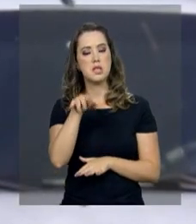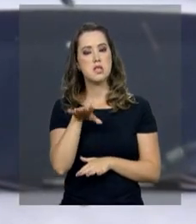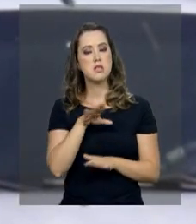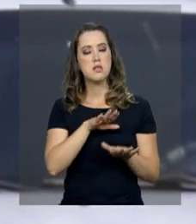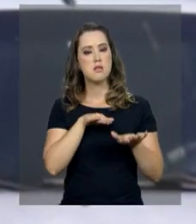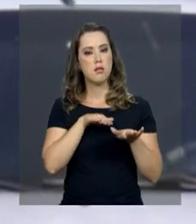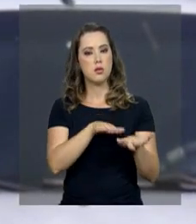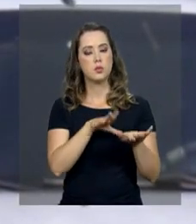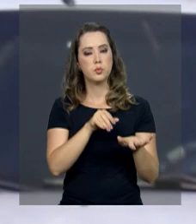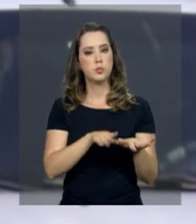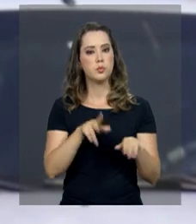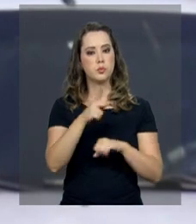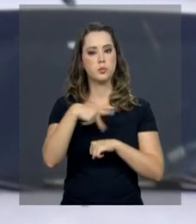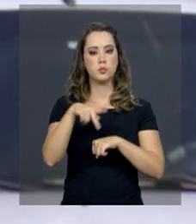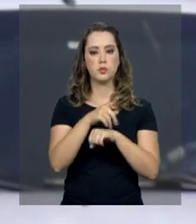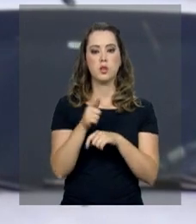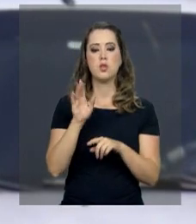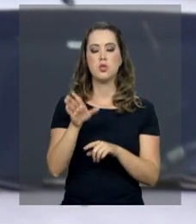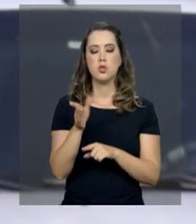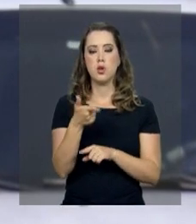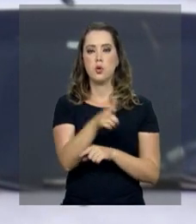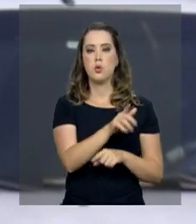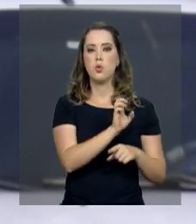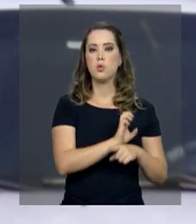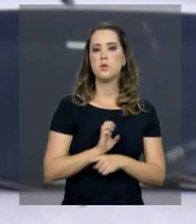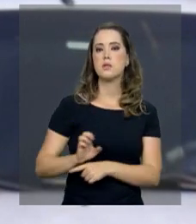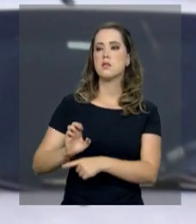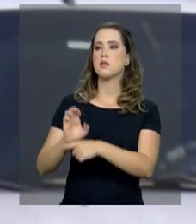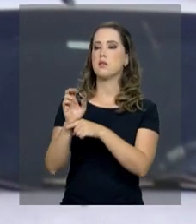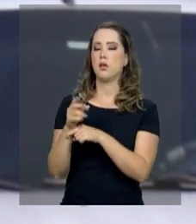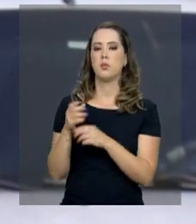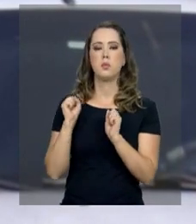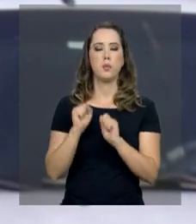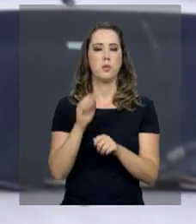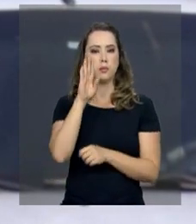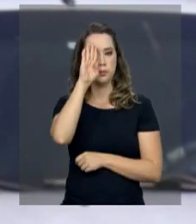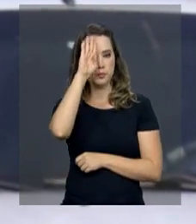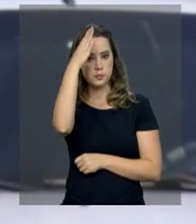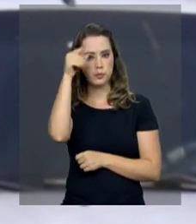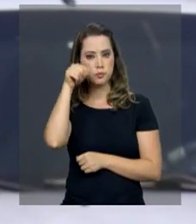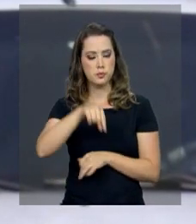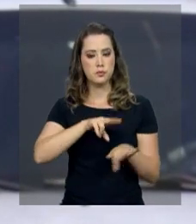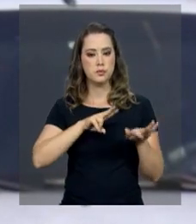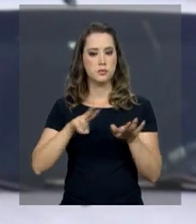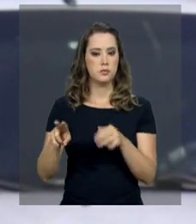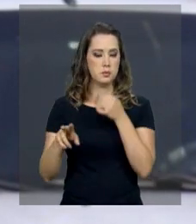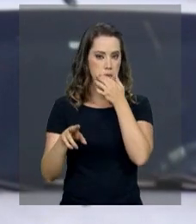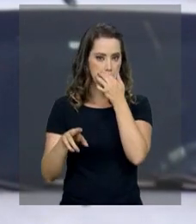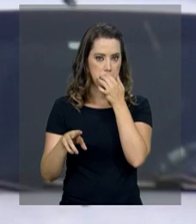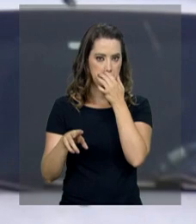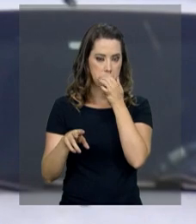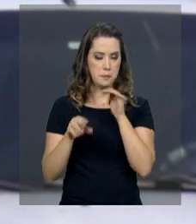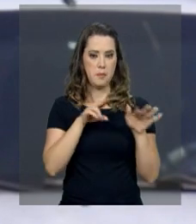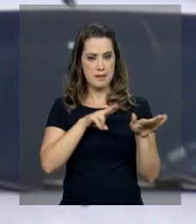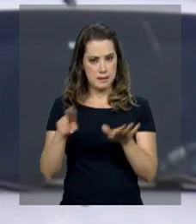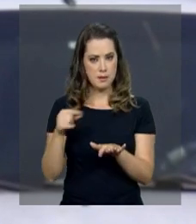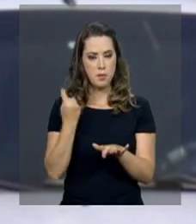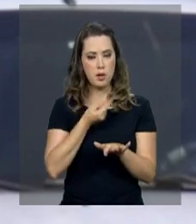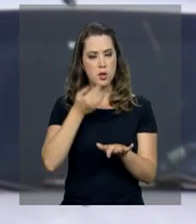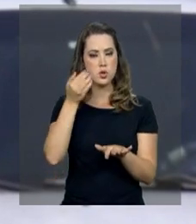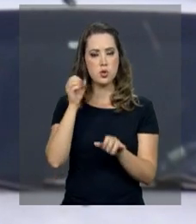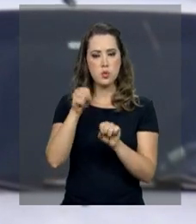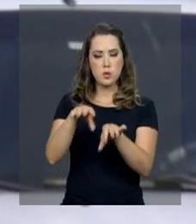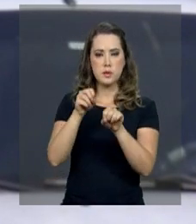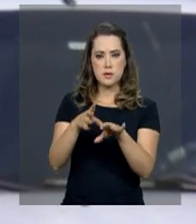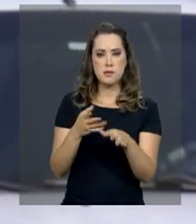Nós já estivemos em outras regiões, em outros estados, mas para que nós possamos, principalmente, nessa semana, que a gente consiga conscientizar, que a gente